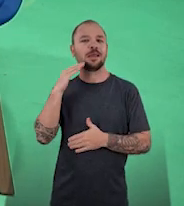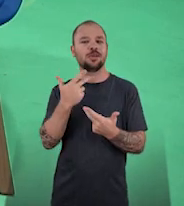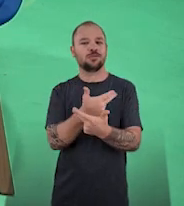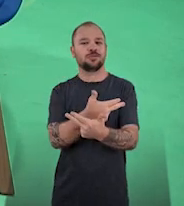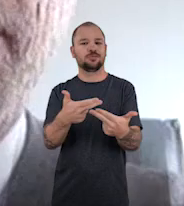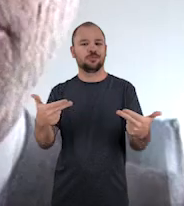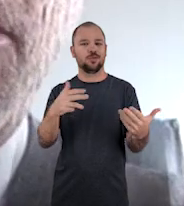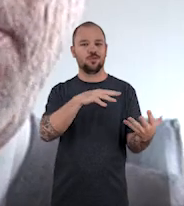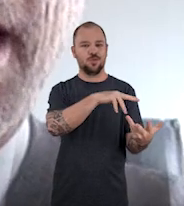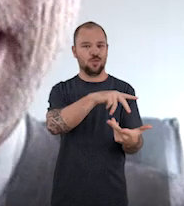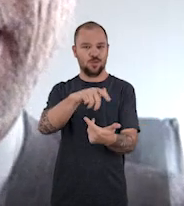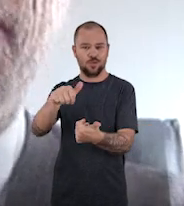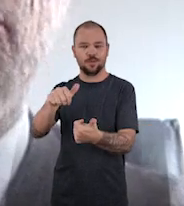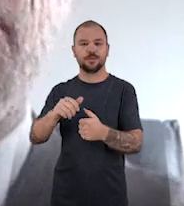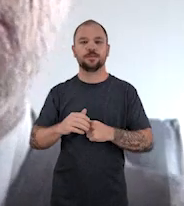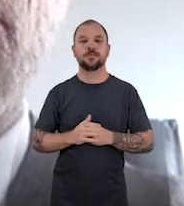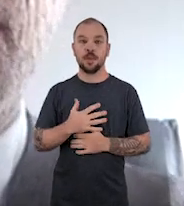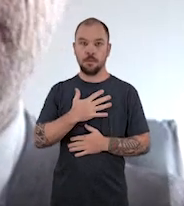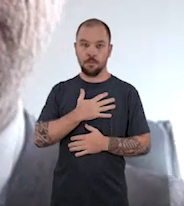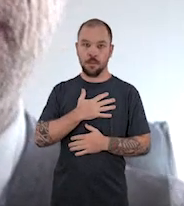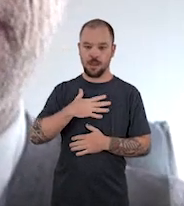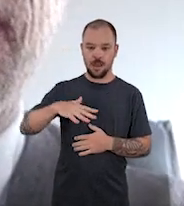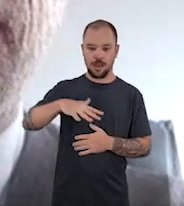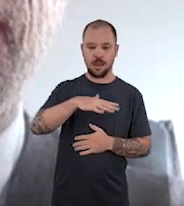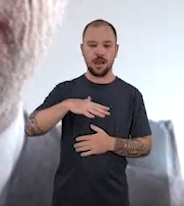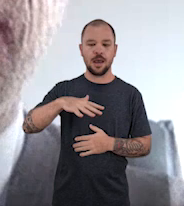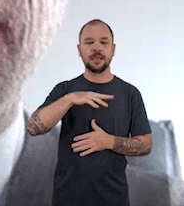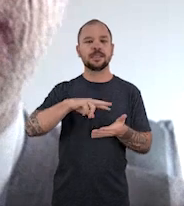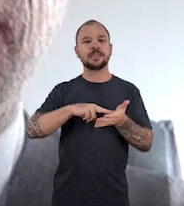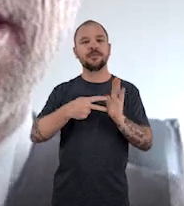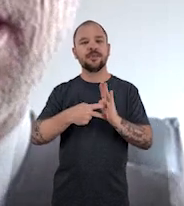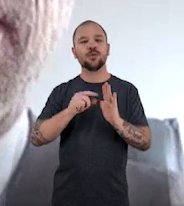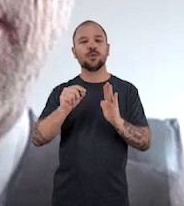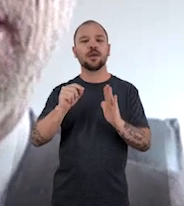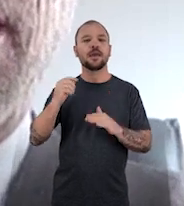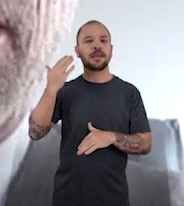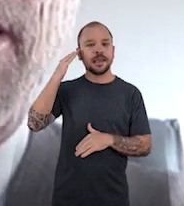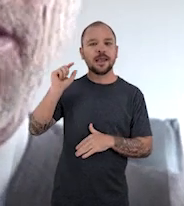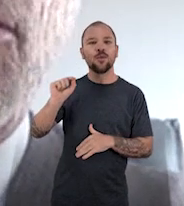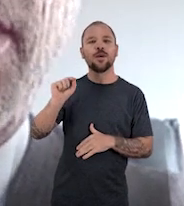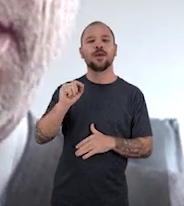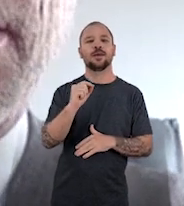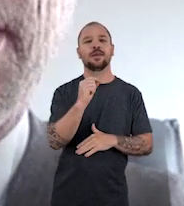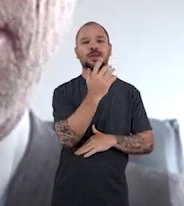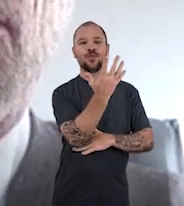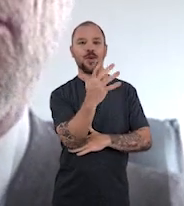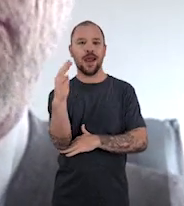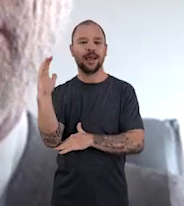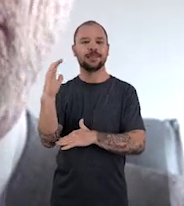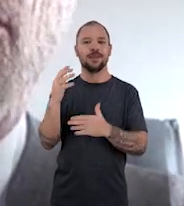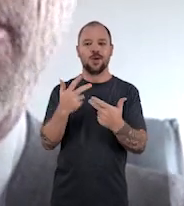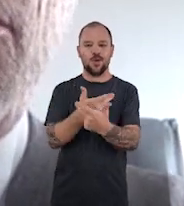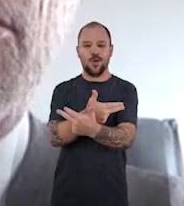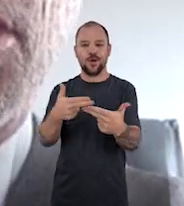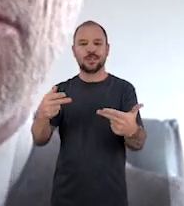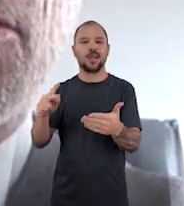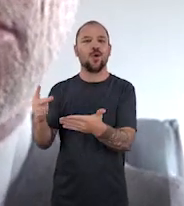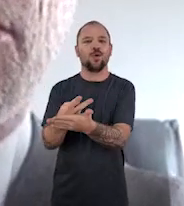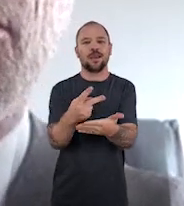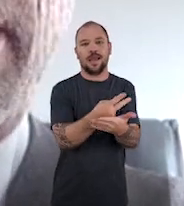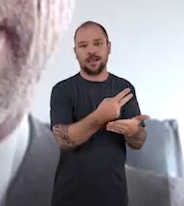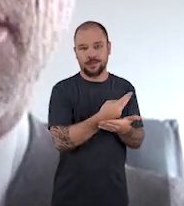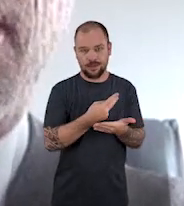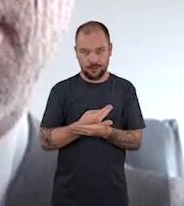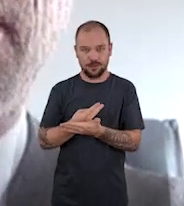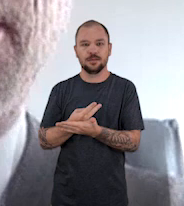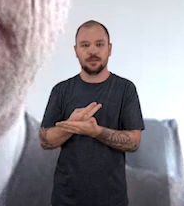realmente é. Na minha área, sobretudo, é da gente entender a natureza, os fenômenos que